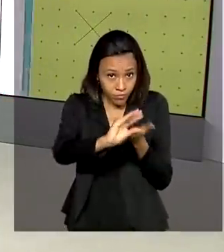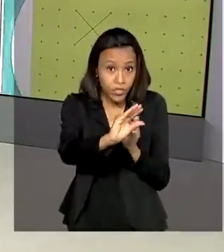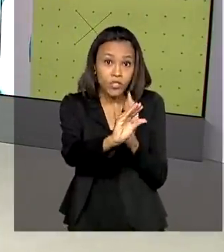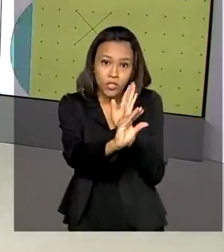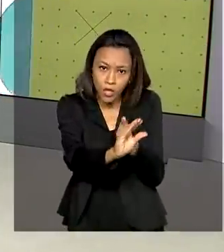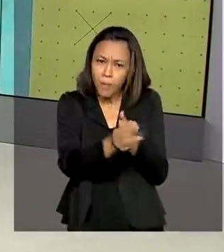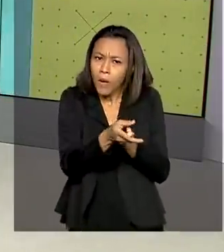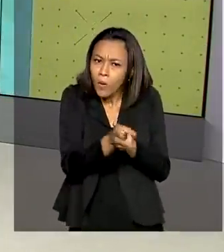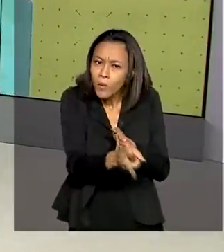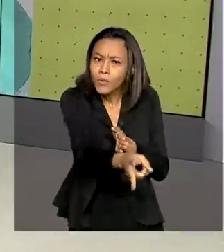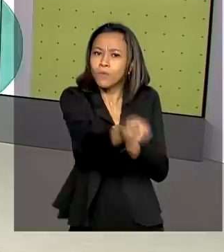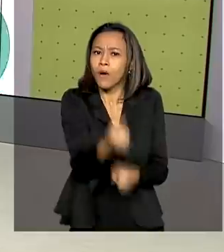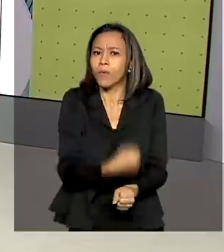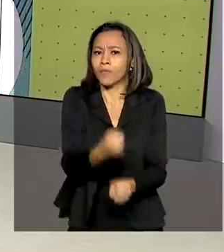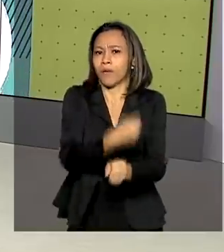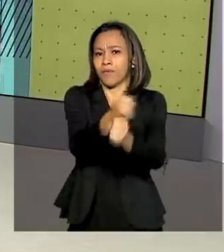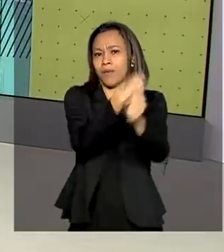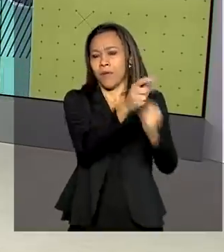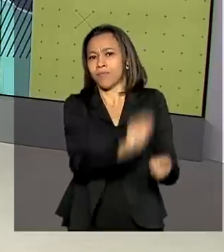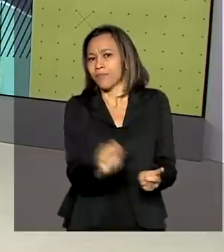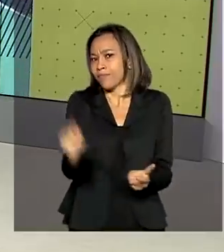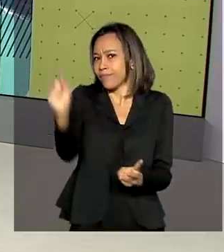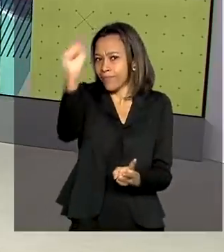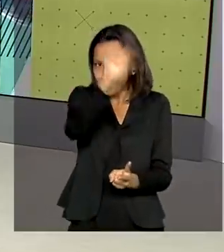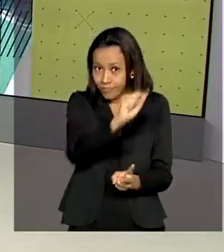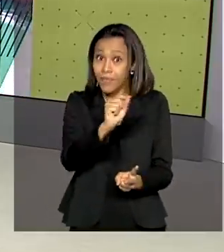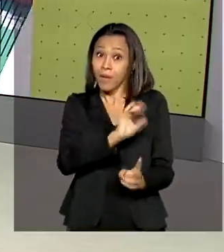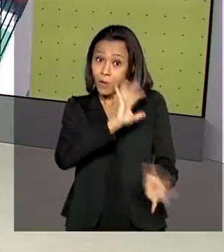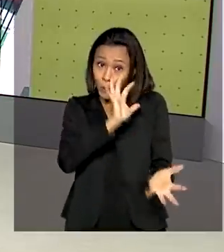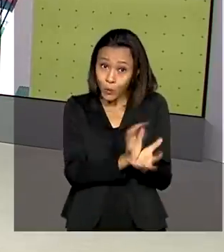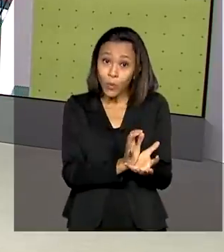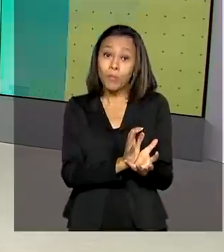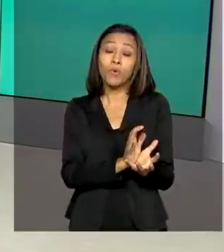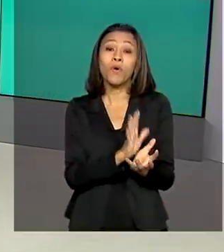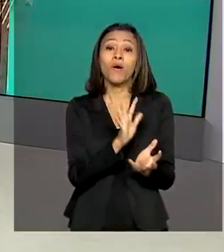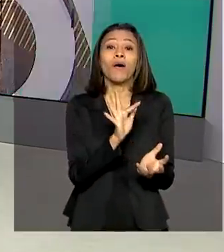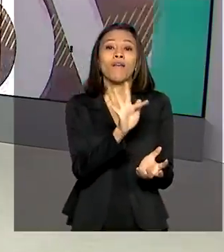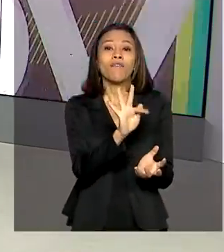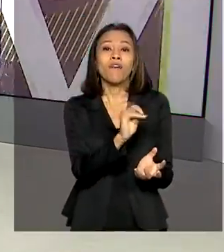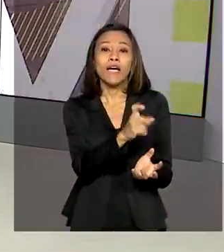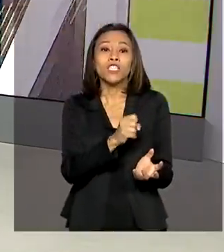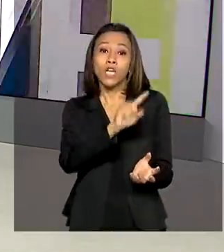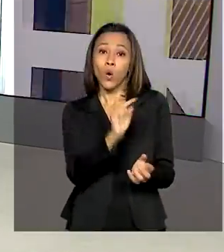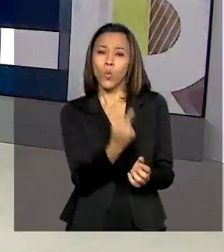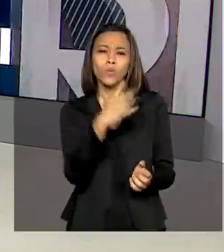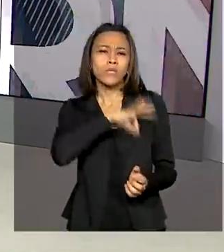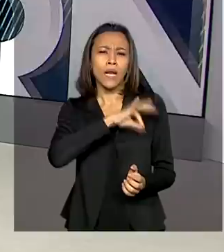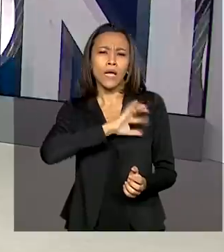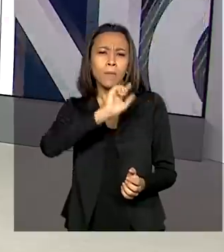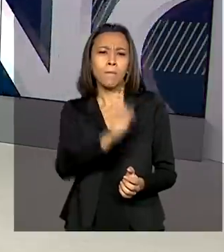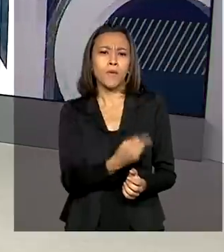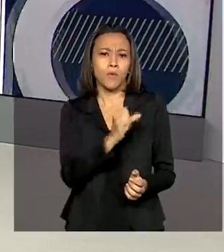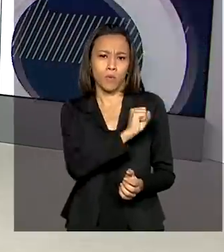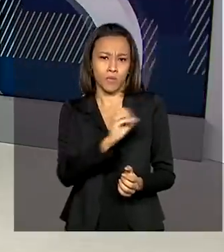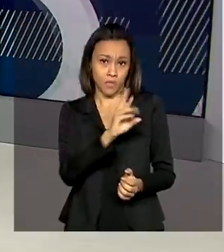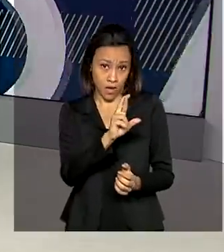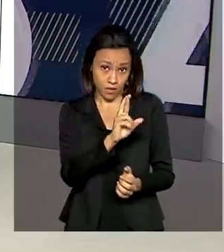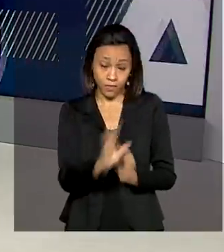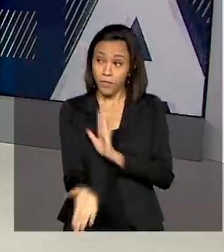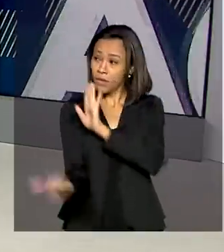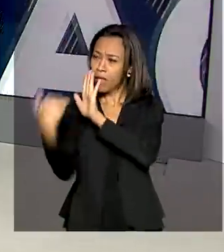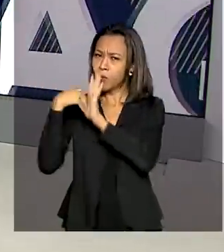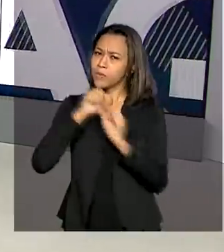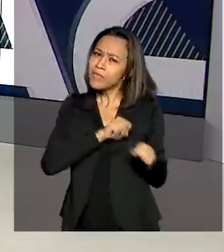à continuidade de obras para atender beneficiários da faixa 1, que tem renda mensal de até 1.800 reais. Só na última